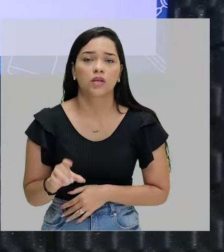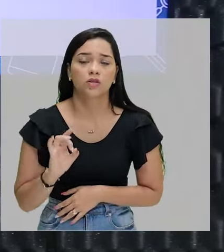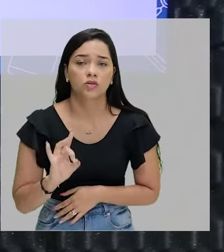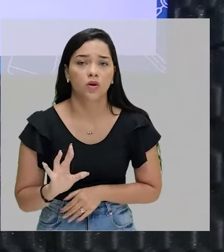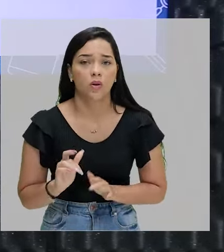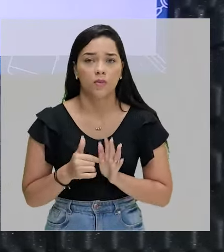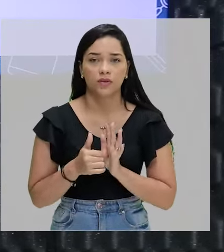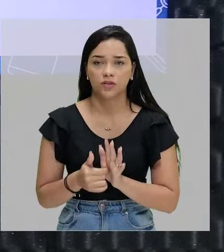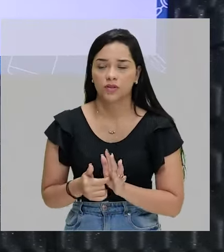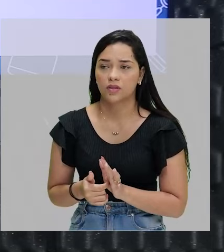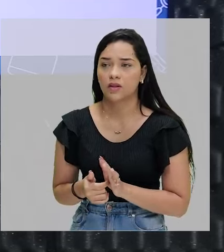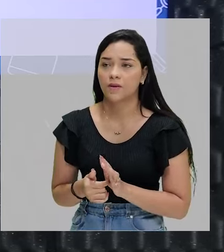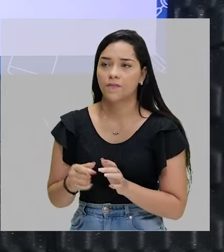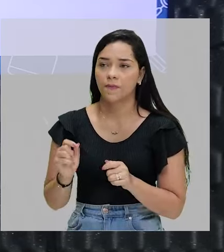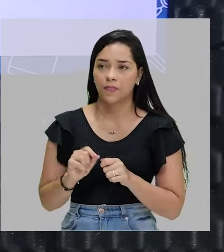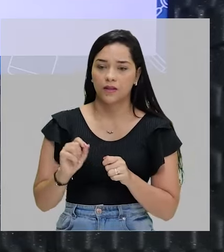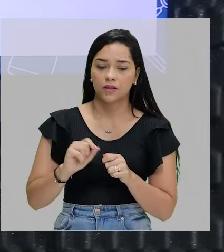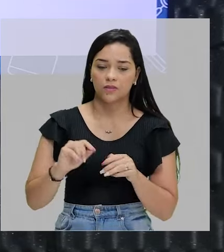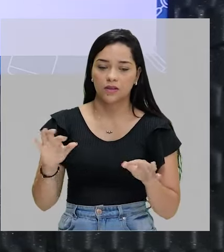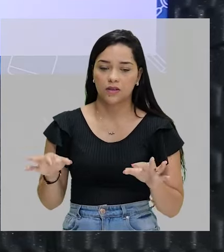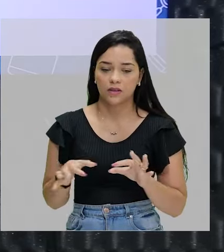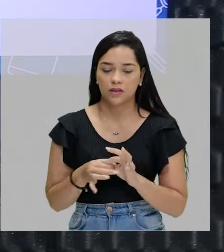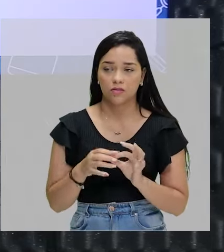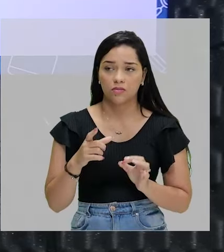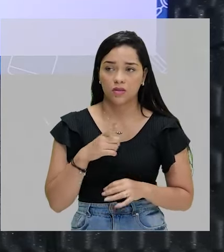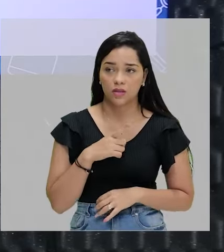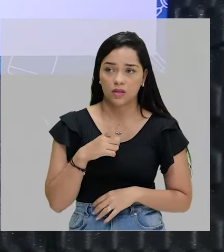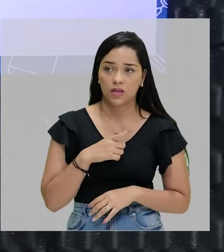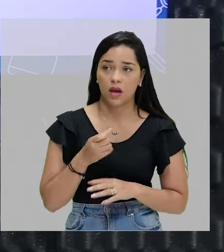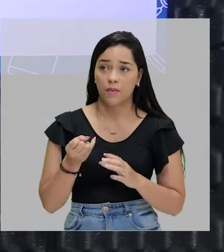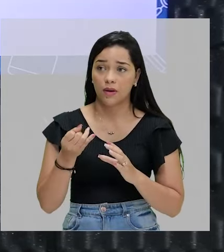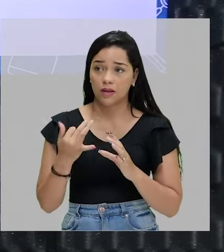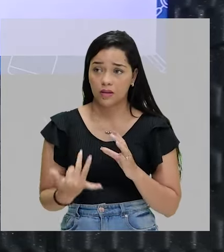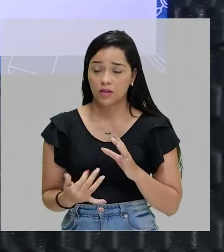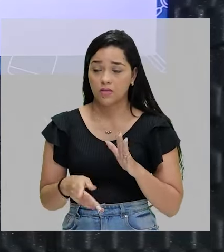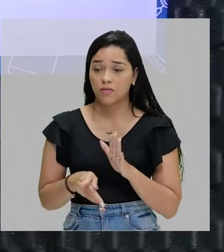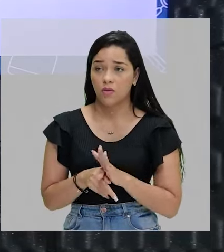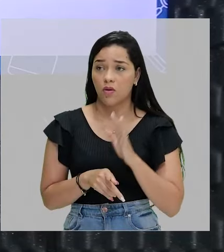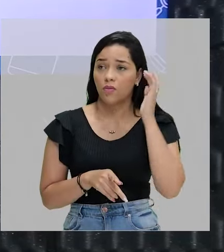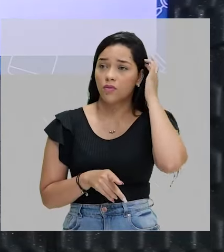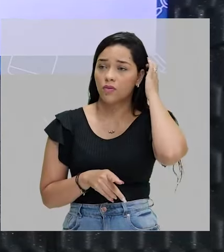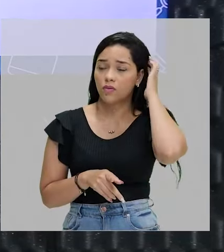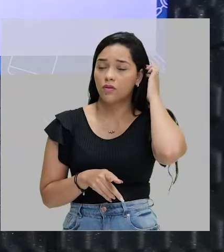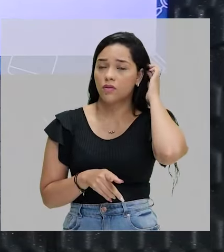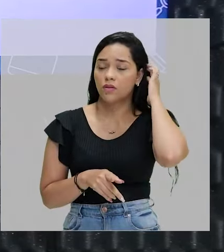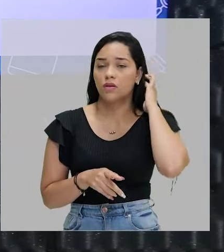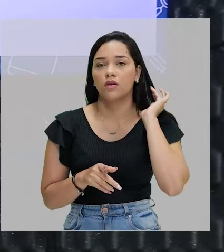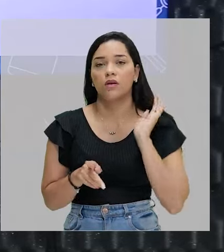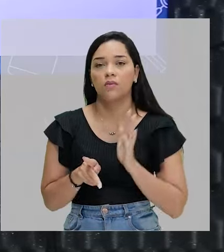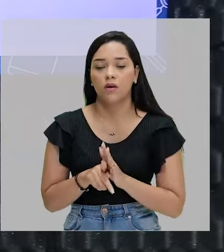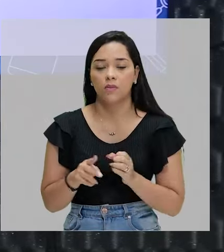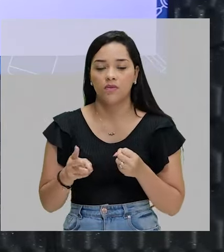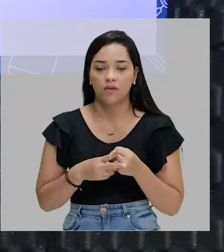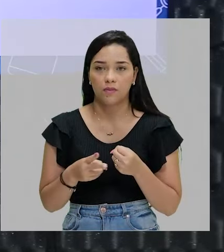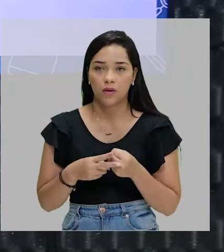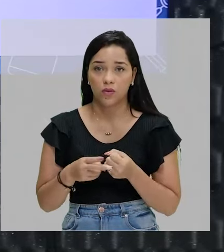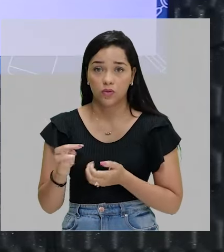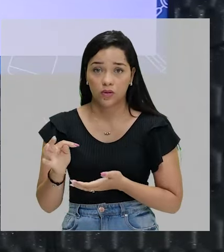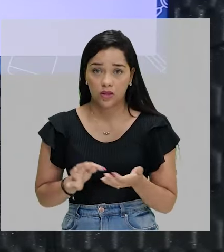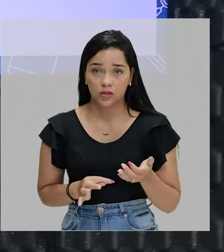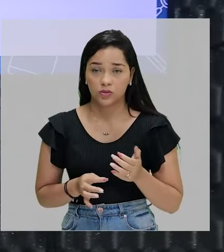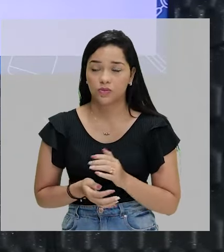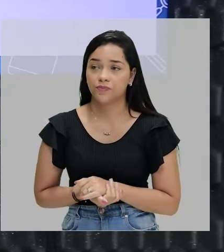vai indicar, ele só vai fazer uma ligação a um predicativo, a uma característica do sujeito. Aí, no caso, é a função verbal no texto.